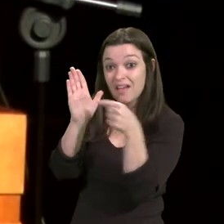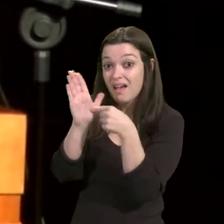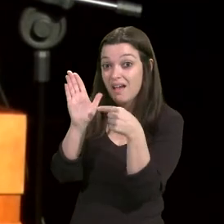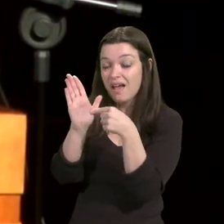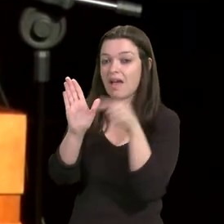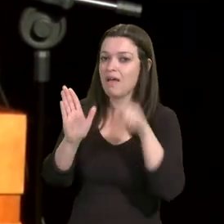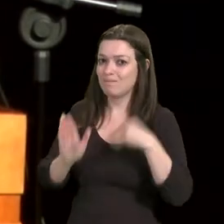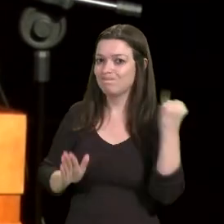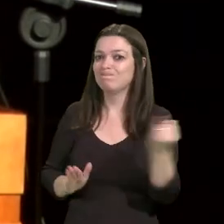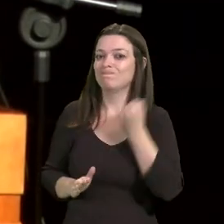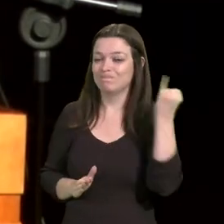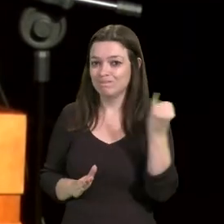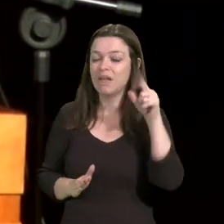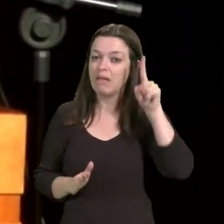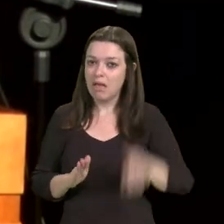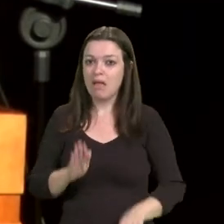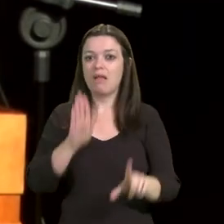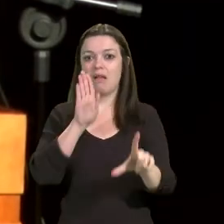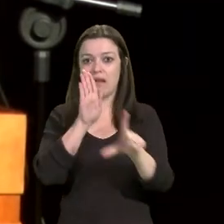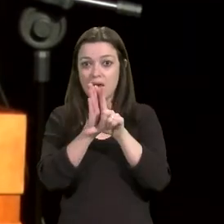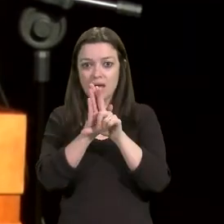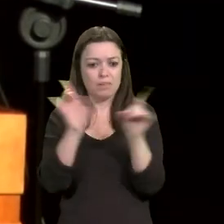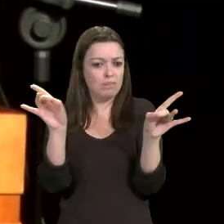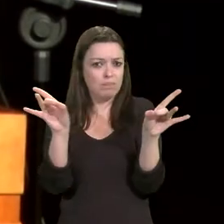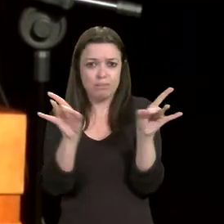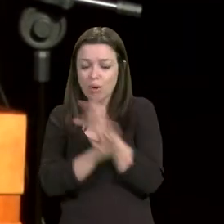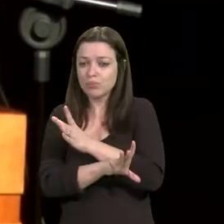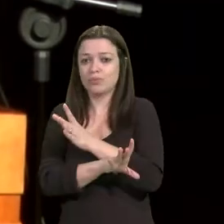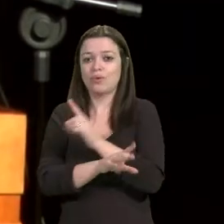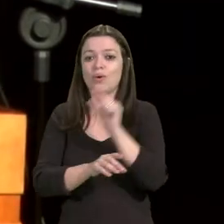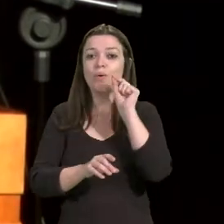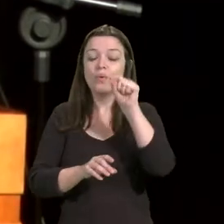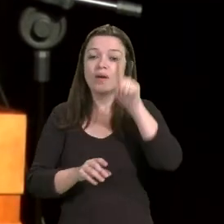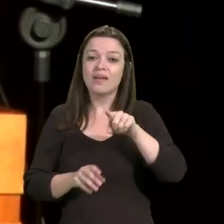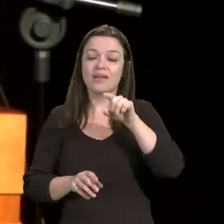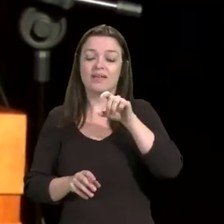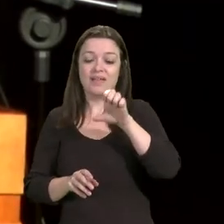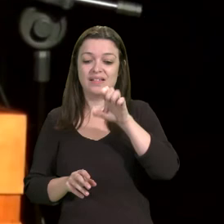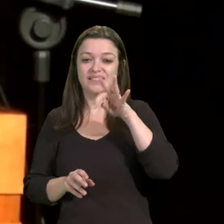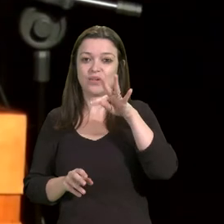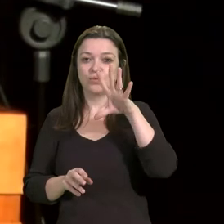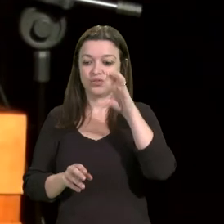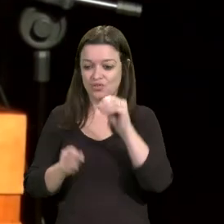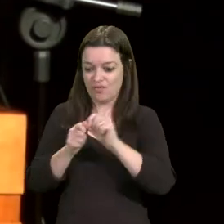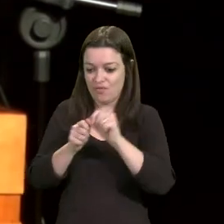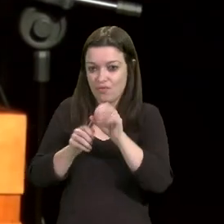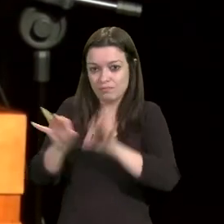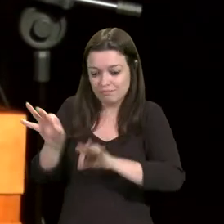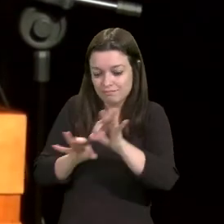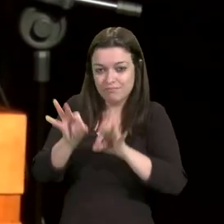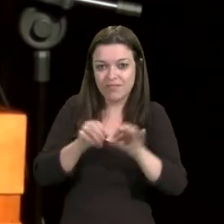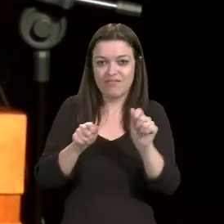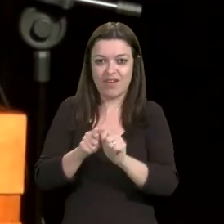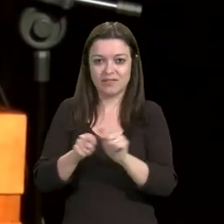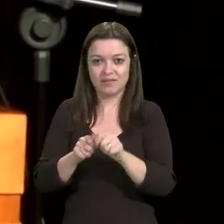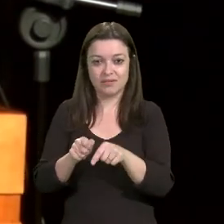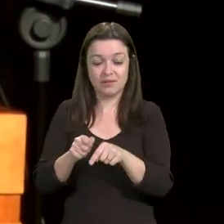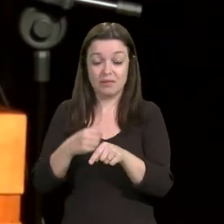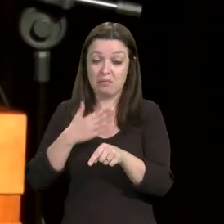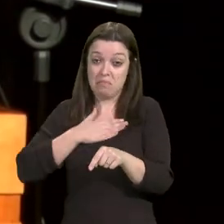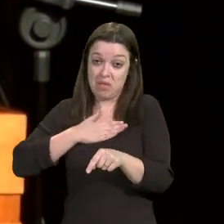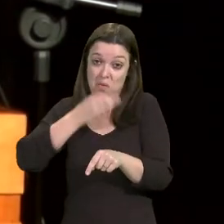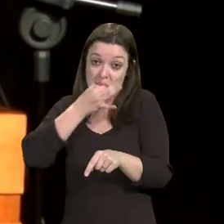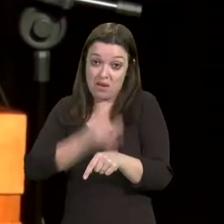legislativas editadas pelo Poder Executivo, que, ao meu ver, excedem